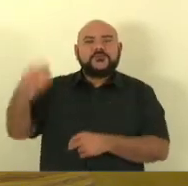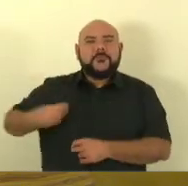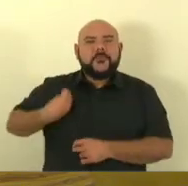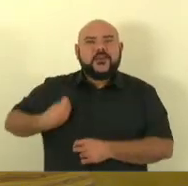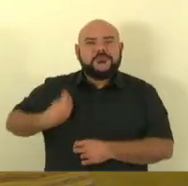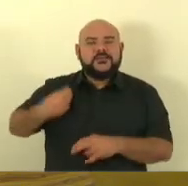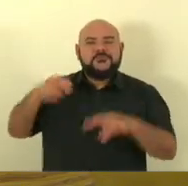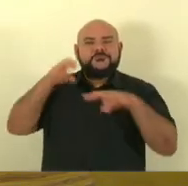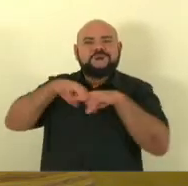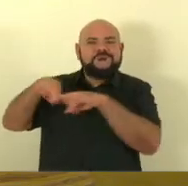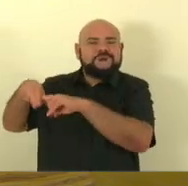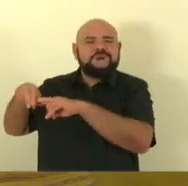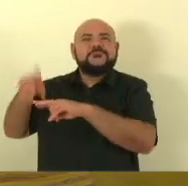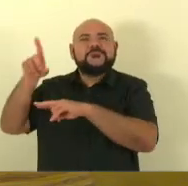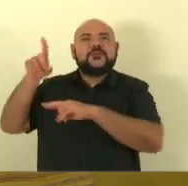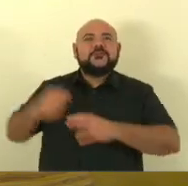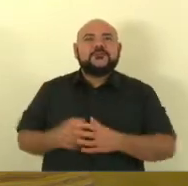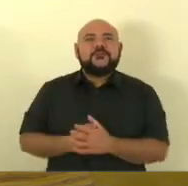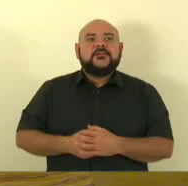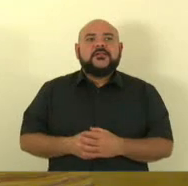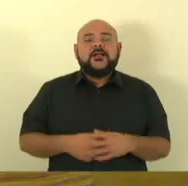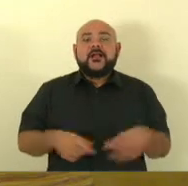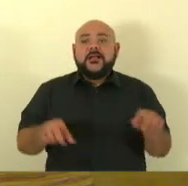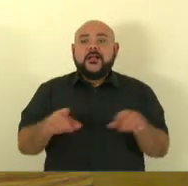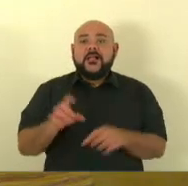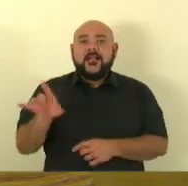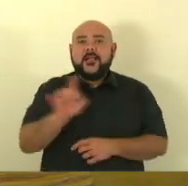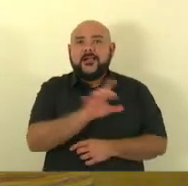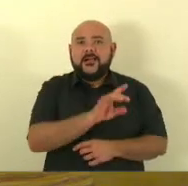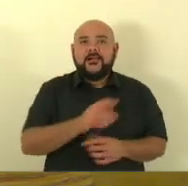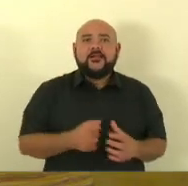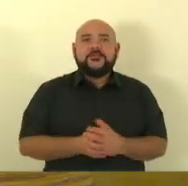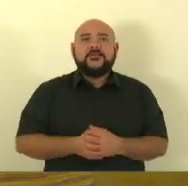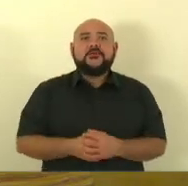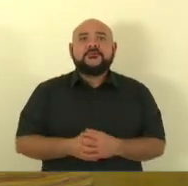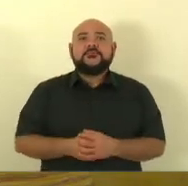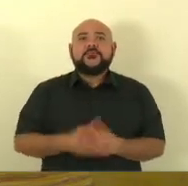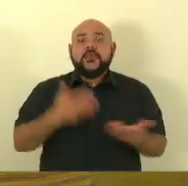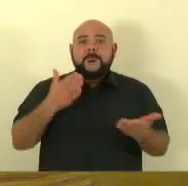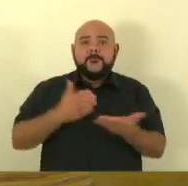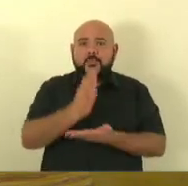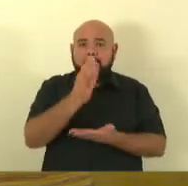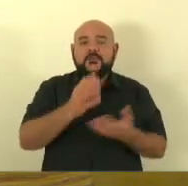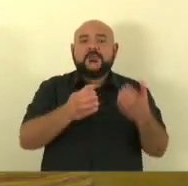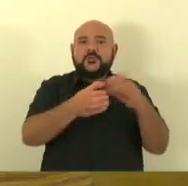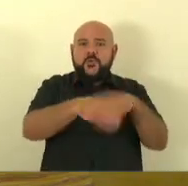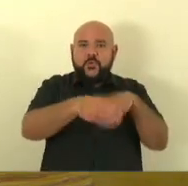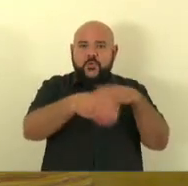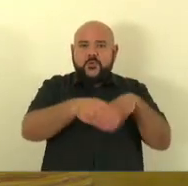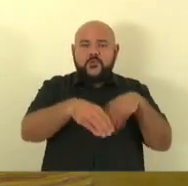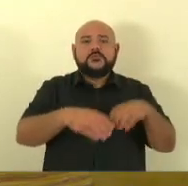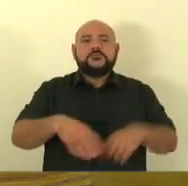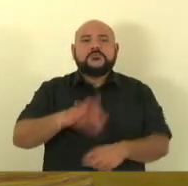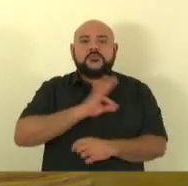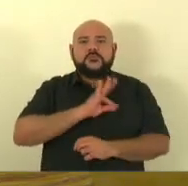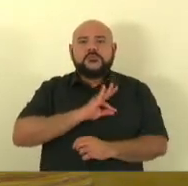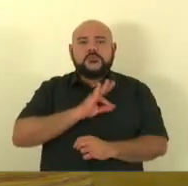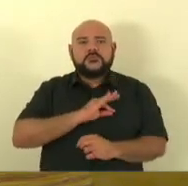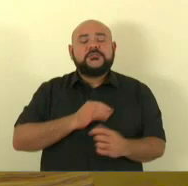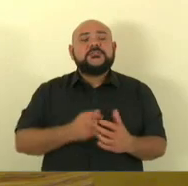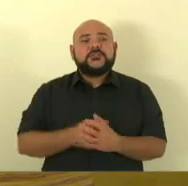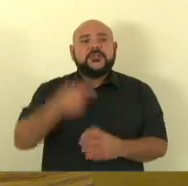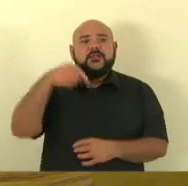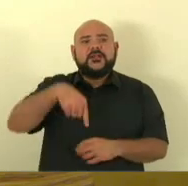os cidadãos e cidadãs capixabas que foram aprovados no concurso da Polícia Civil do Estado do Espírito Santo